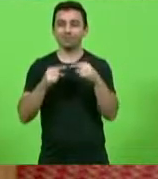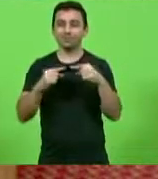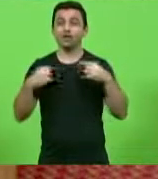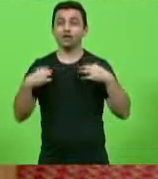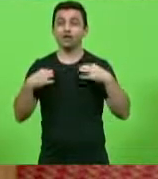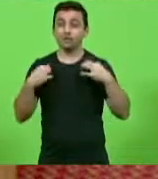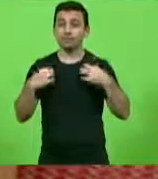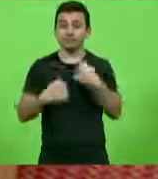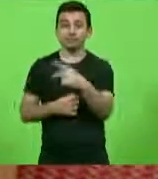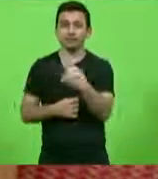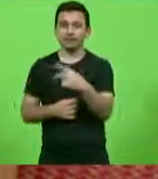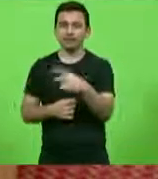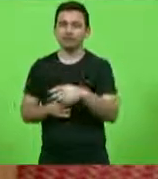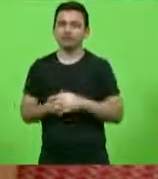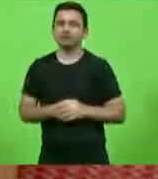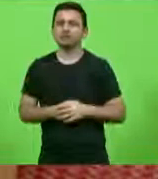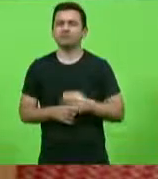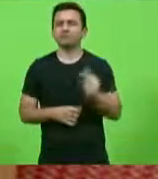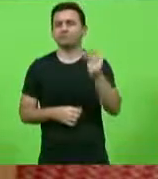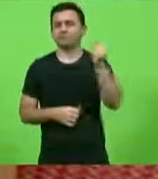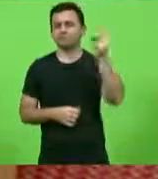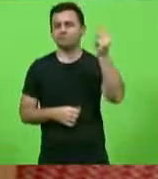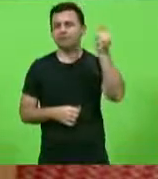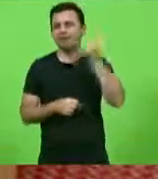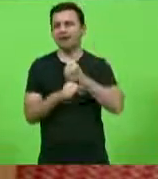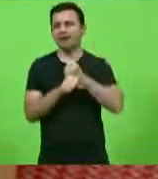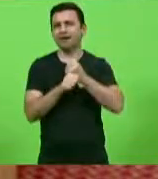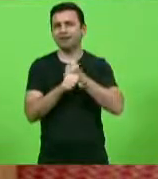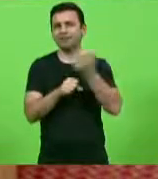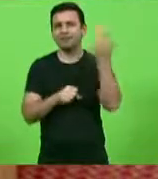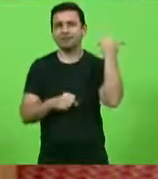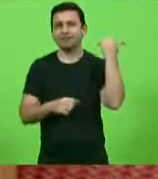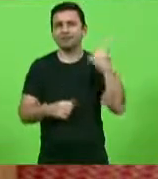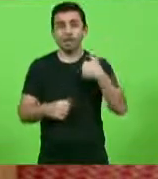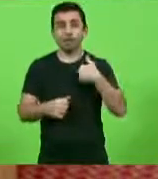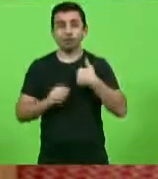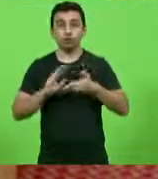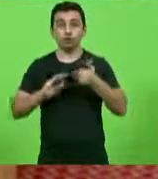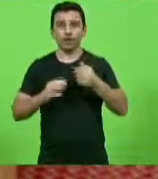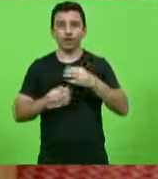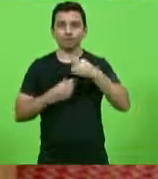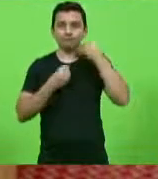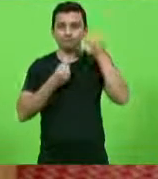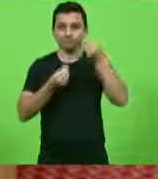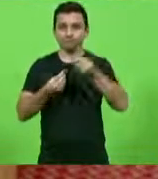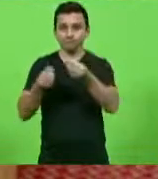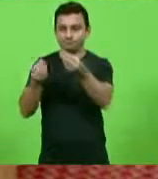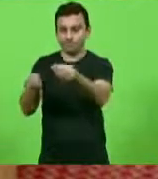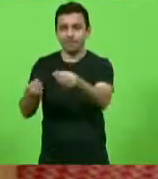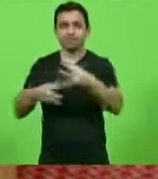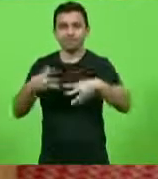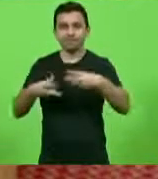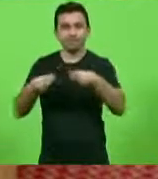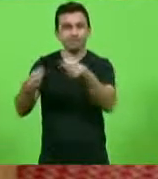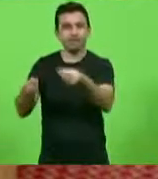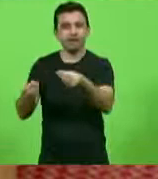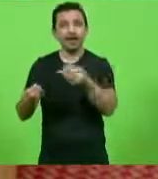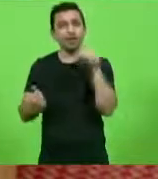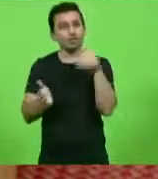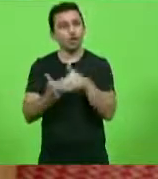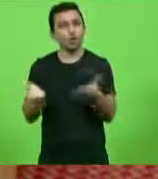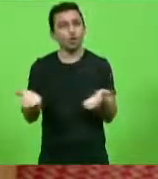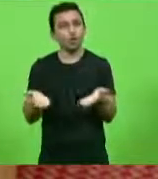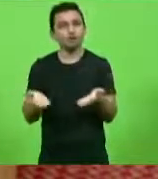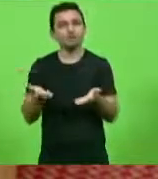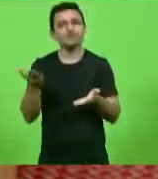camisa dele. Isso há, não sei quantos anos atrás. Eu tirei a gravata e dei de presente para ele, e até hoje